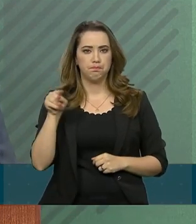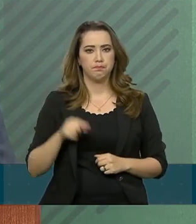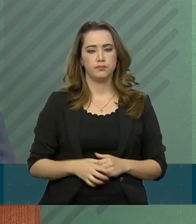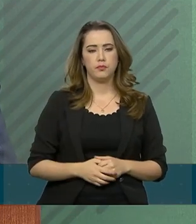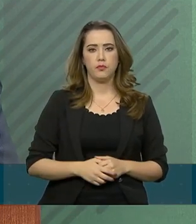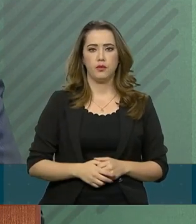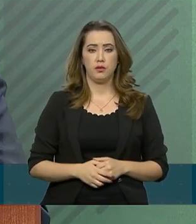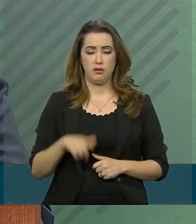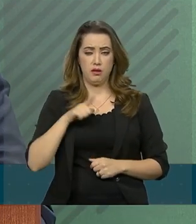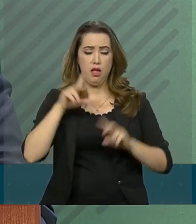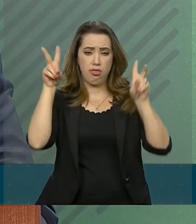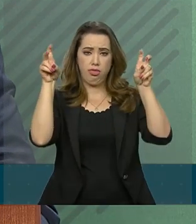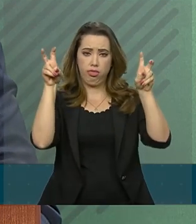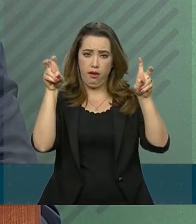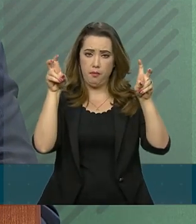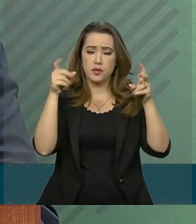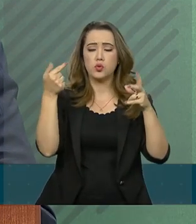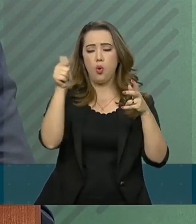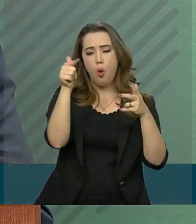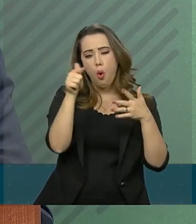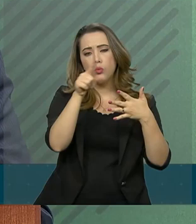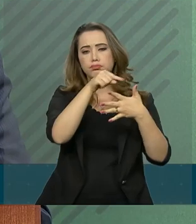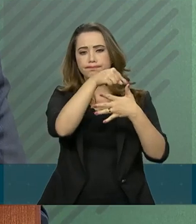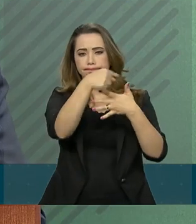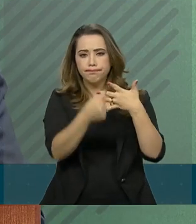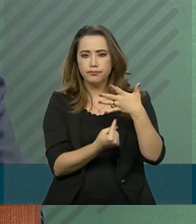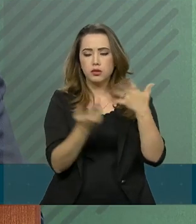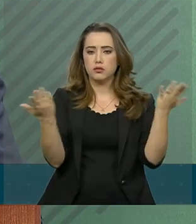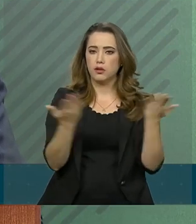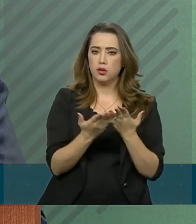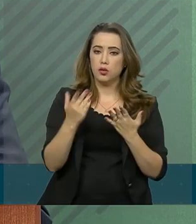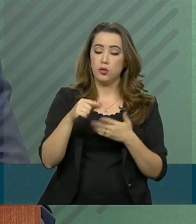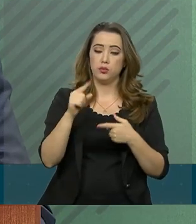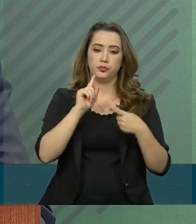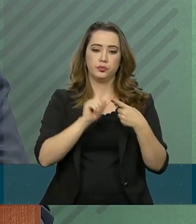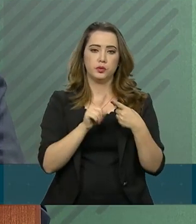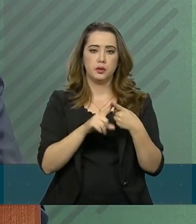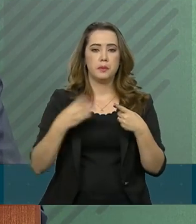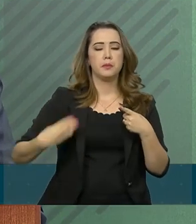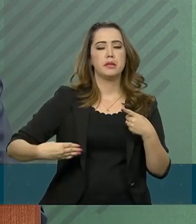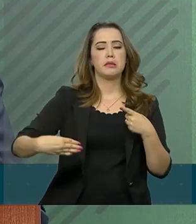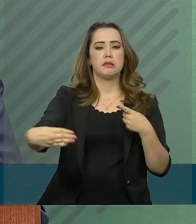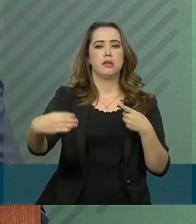Temas referentes ao Ministério da Ciência e Tecnologia.